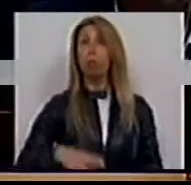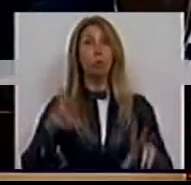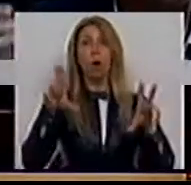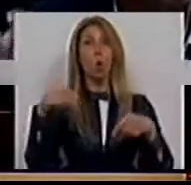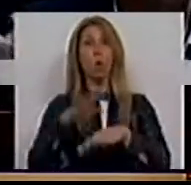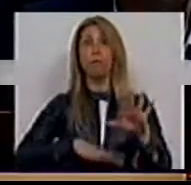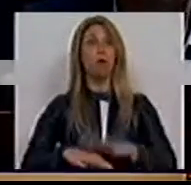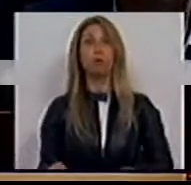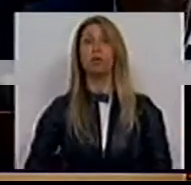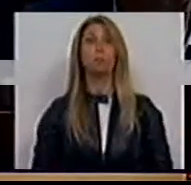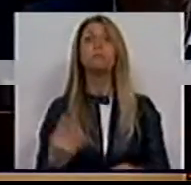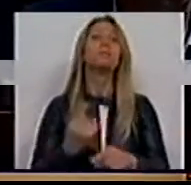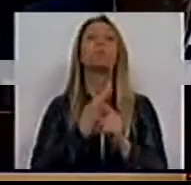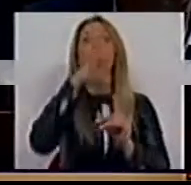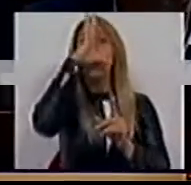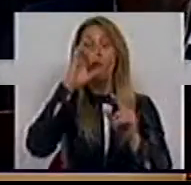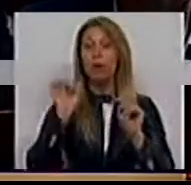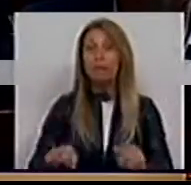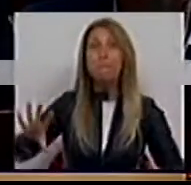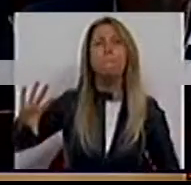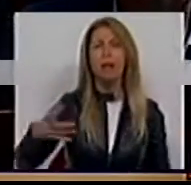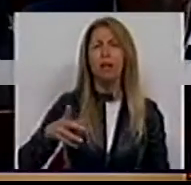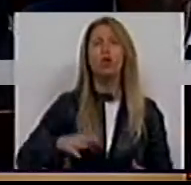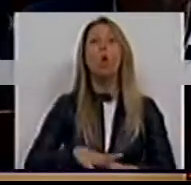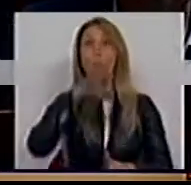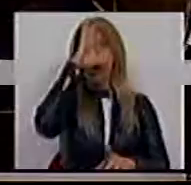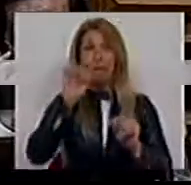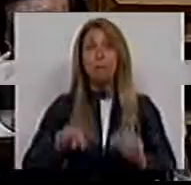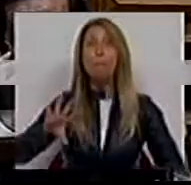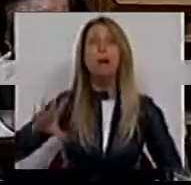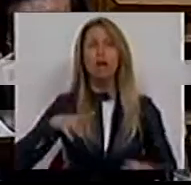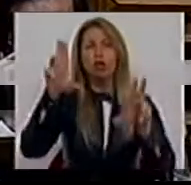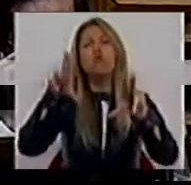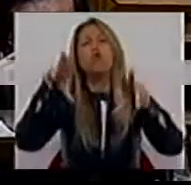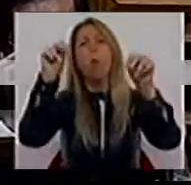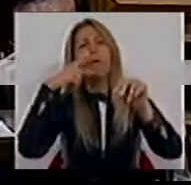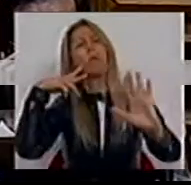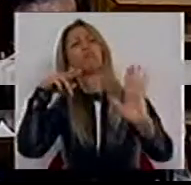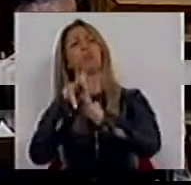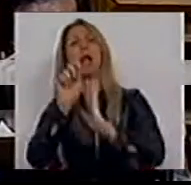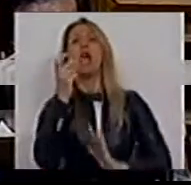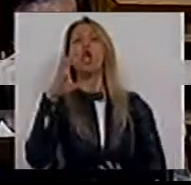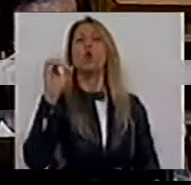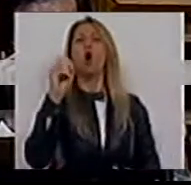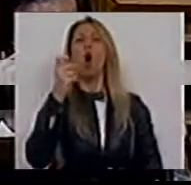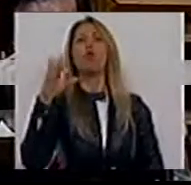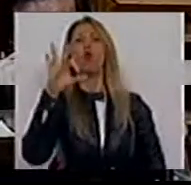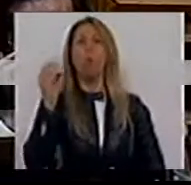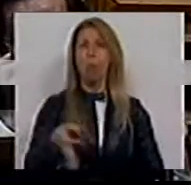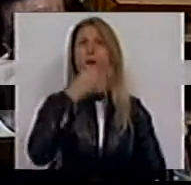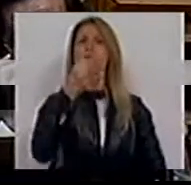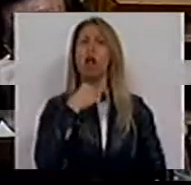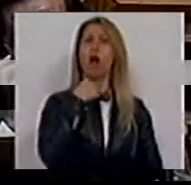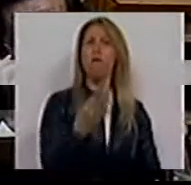fez. Porque o governo deste país, o governo deste país, nunca no Eurogrupo levantou a voz, a voz